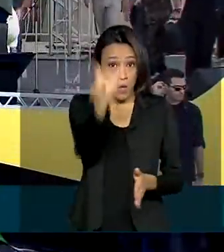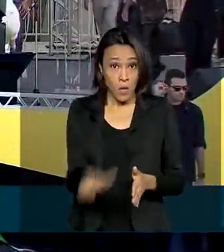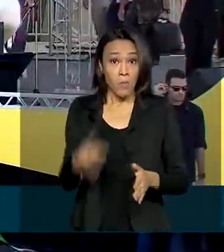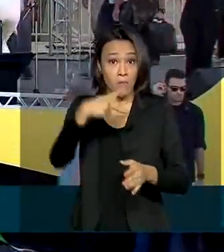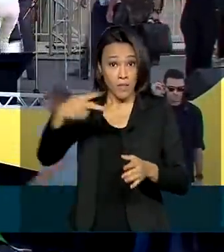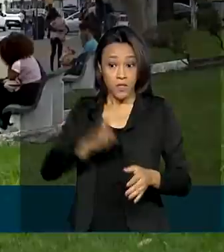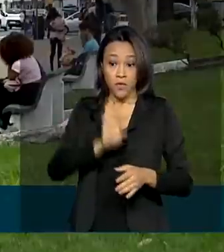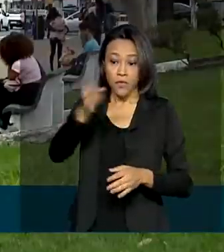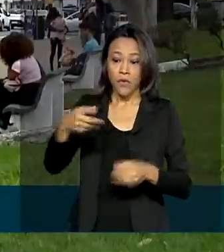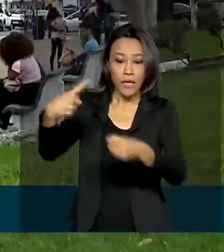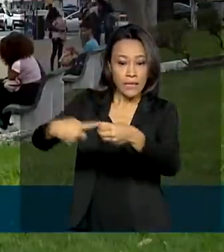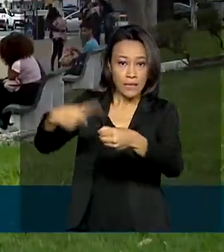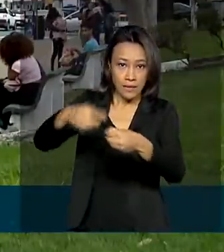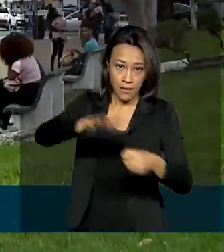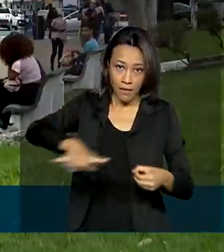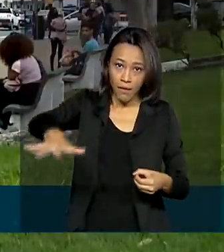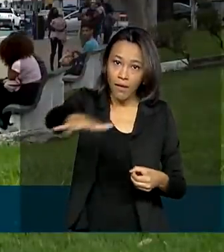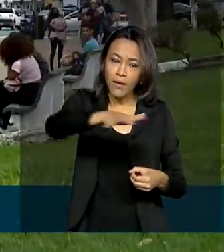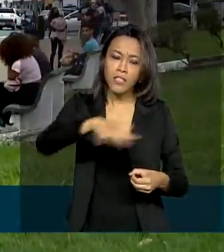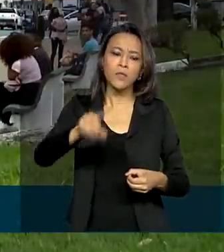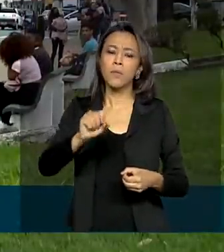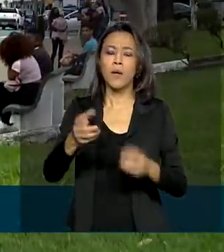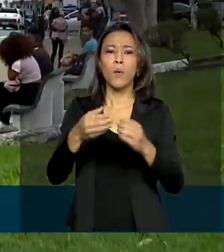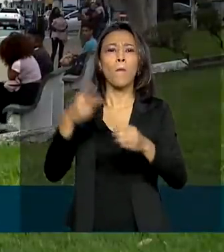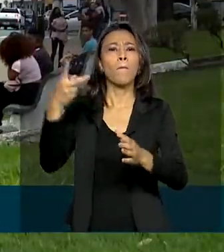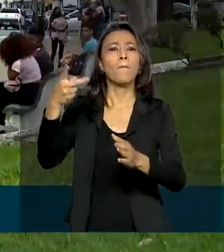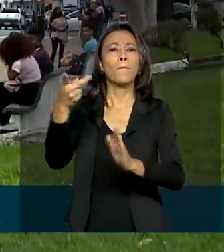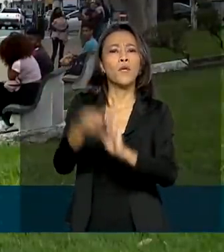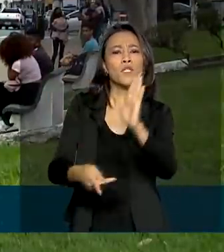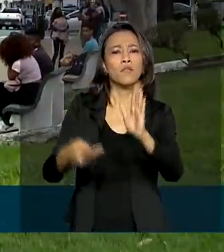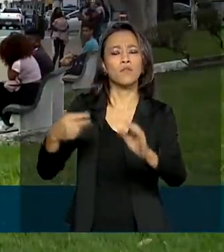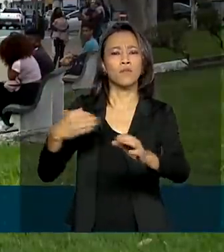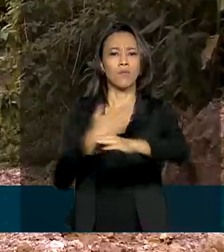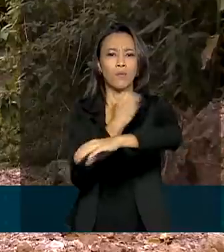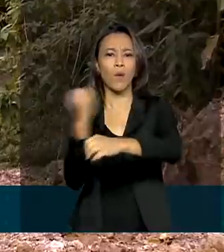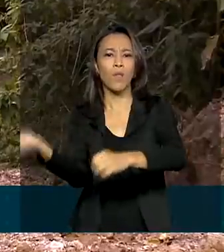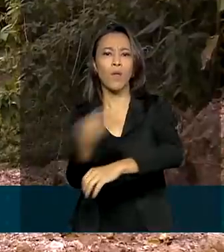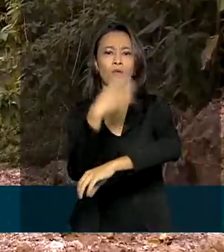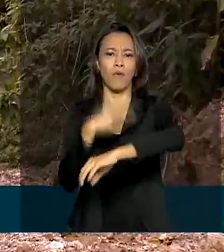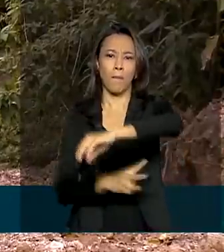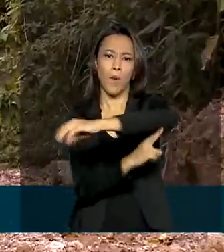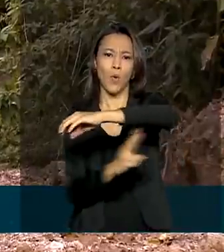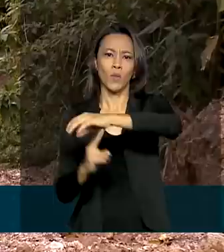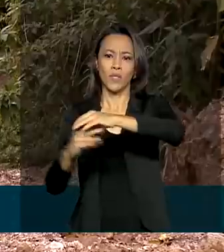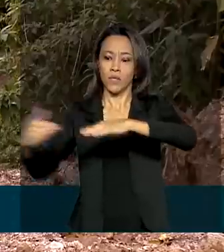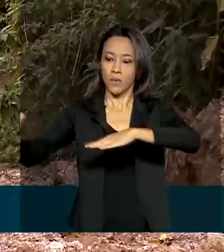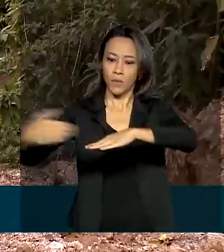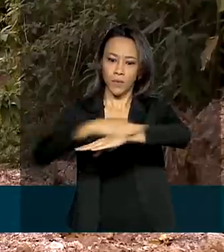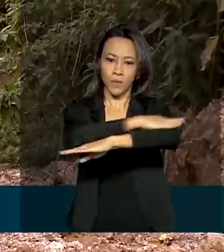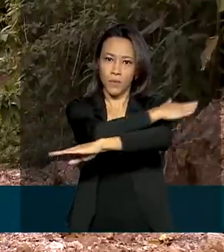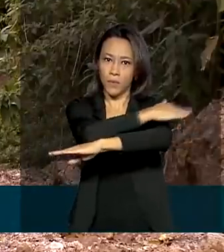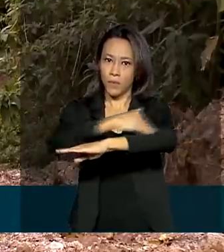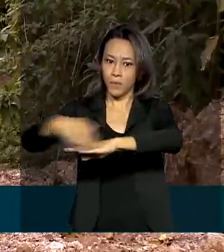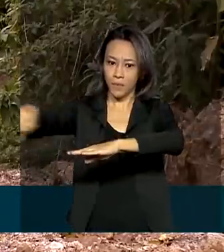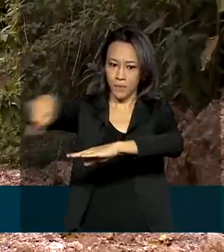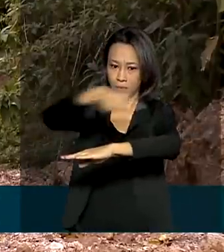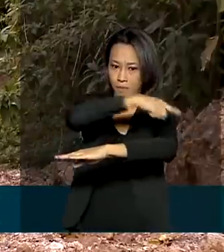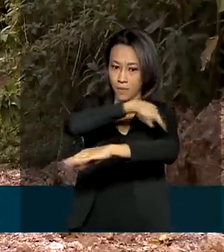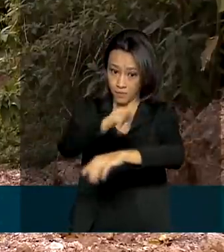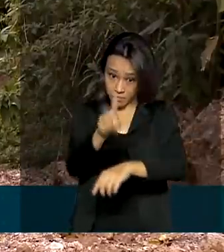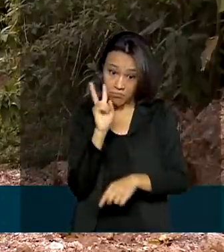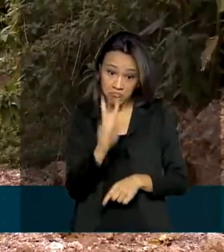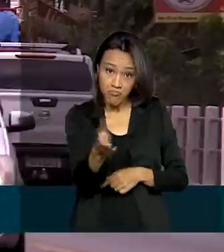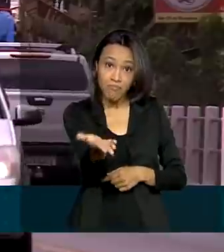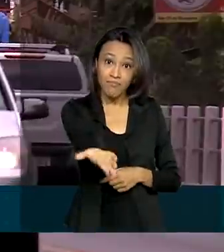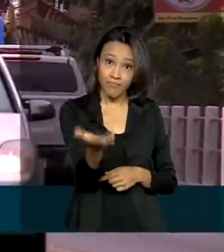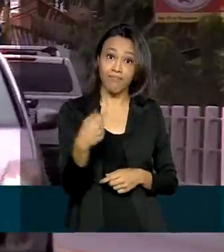lançar o projeto de construção de uma nova ponte que dá acesso à cidade. Quase 15 milhões de reais serão investidos pelo